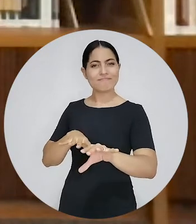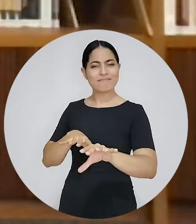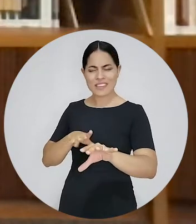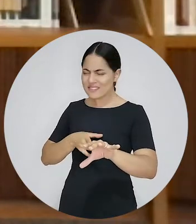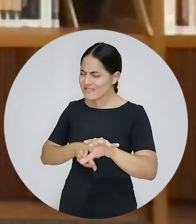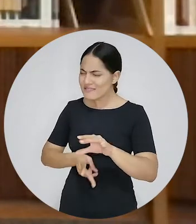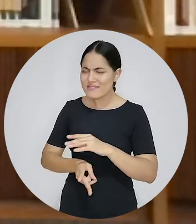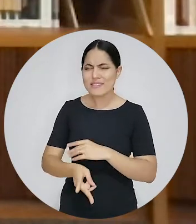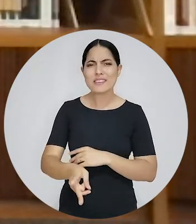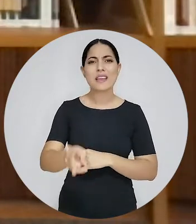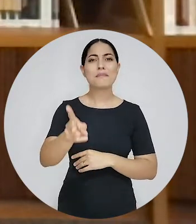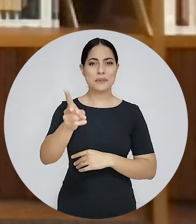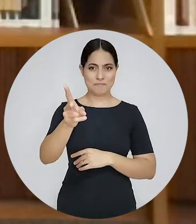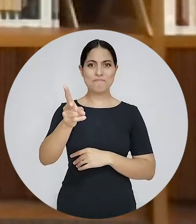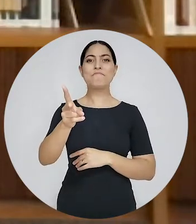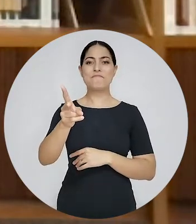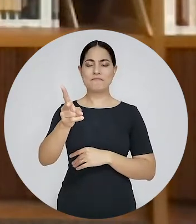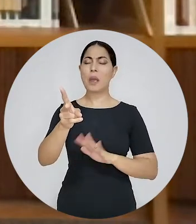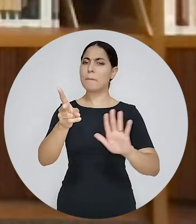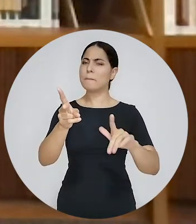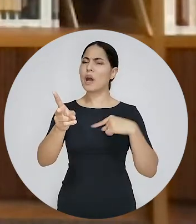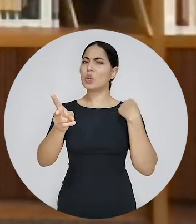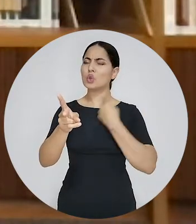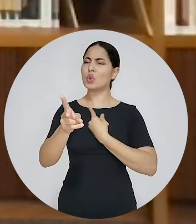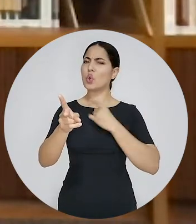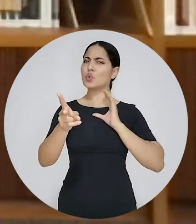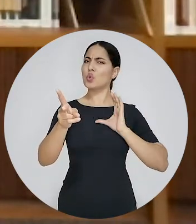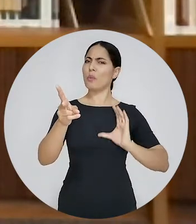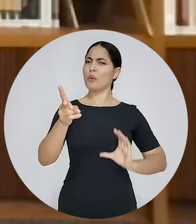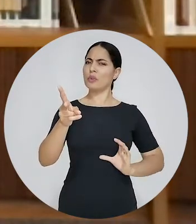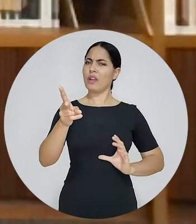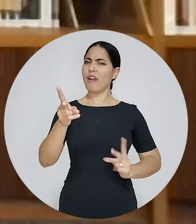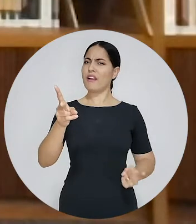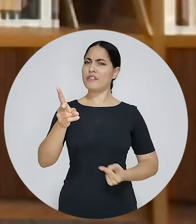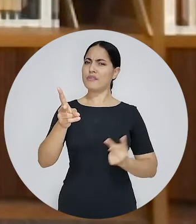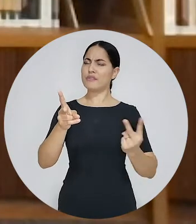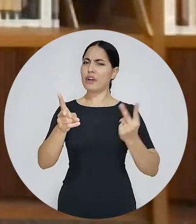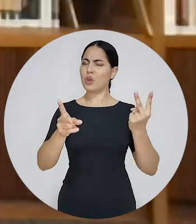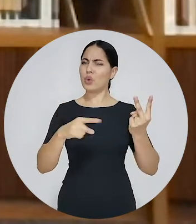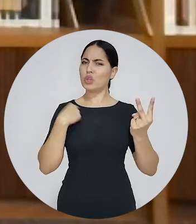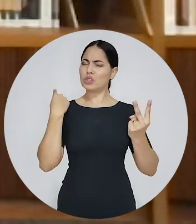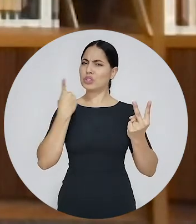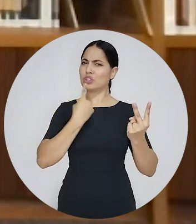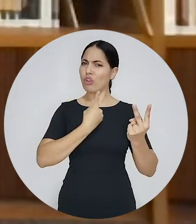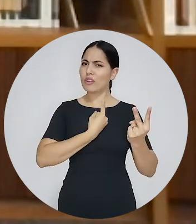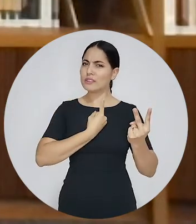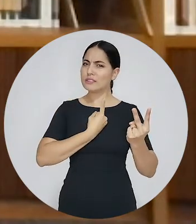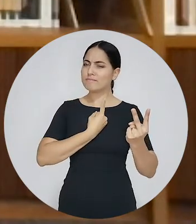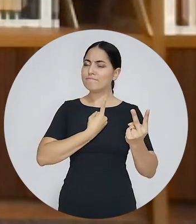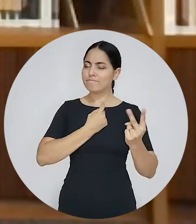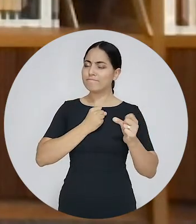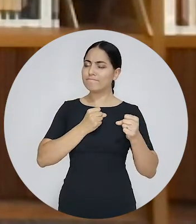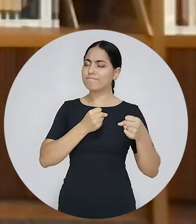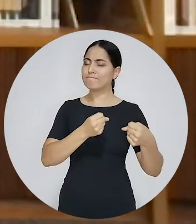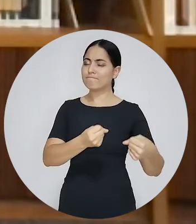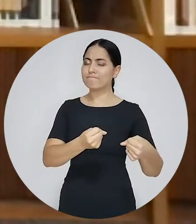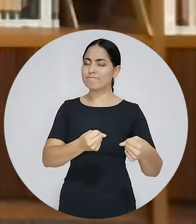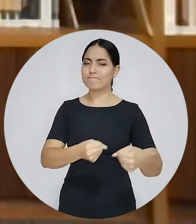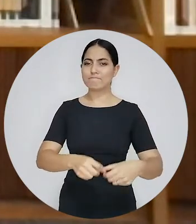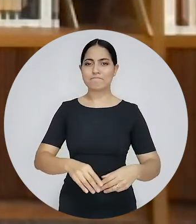E, portanto, nós procuramos ser e nos comportar de acordo com os valores que nós